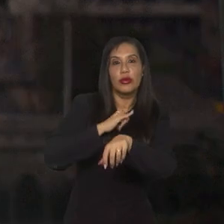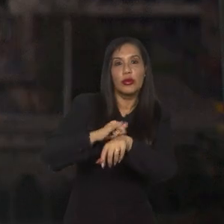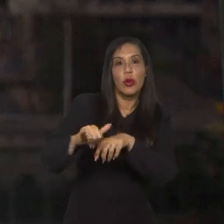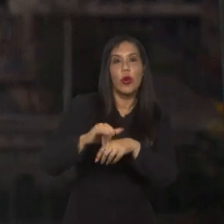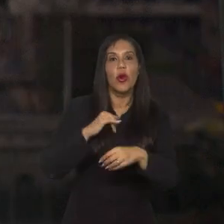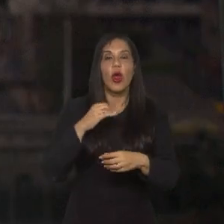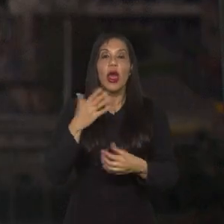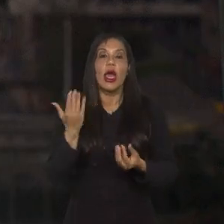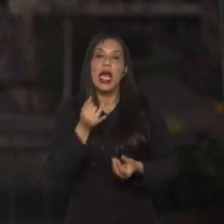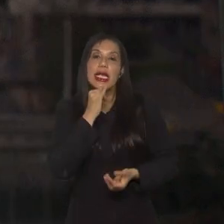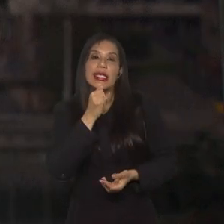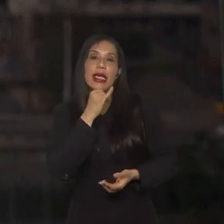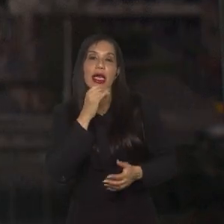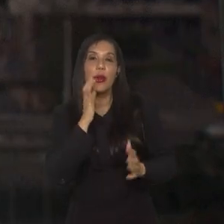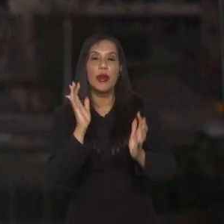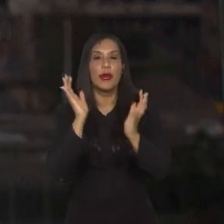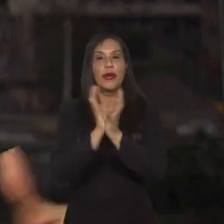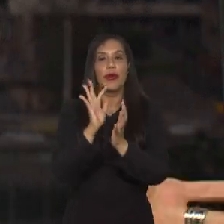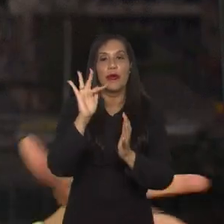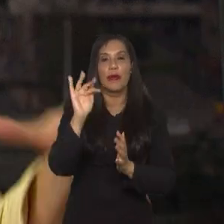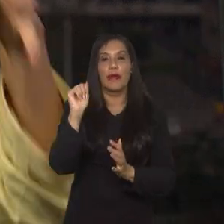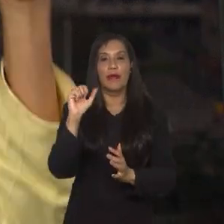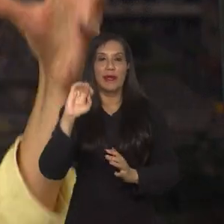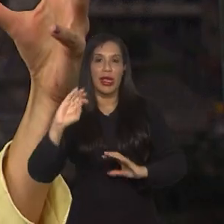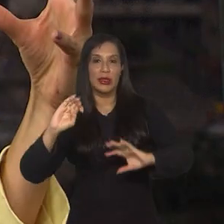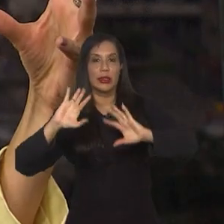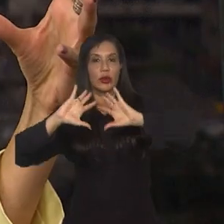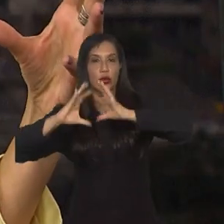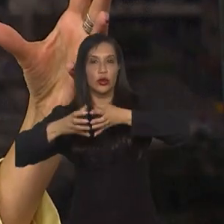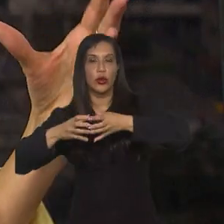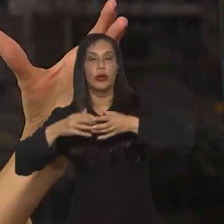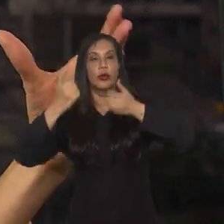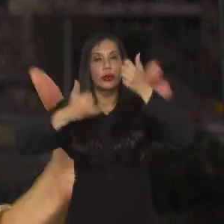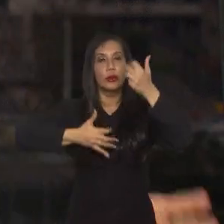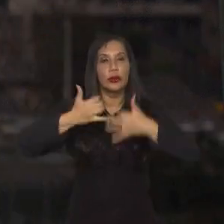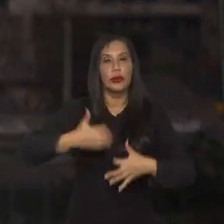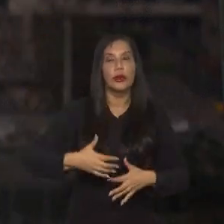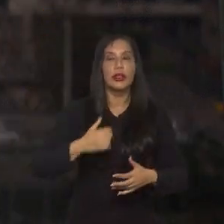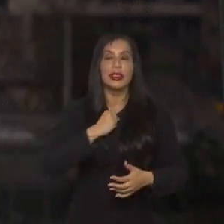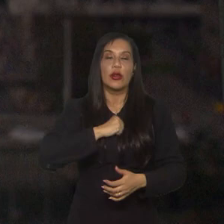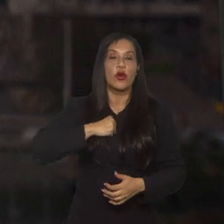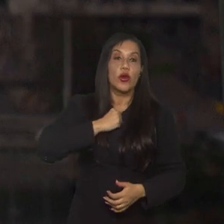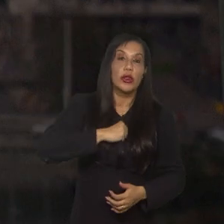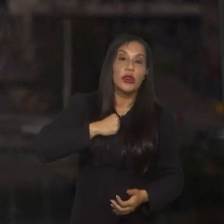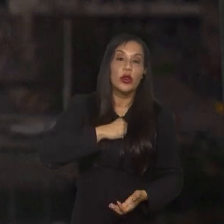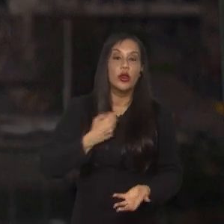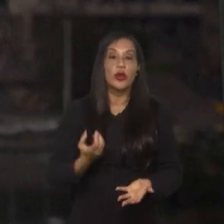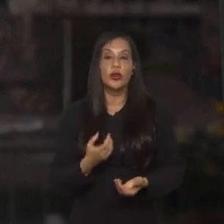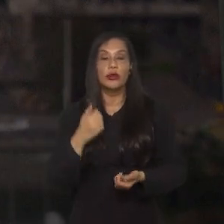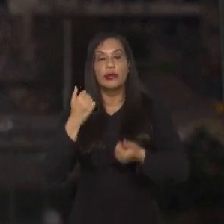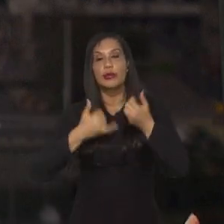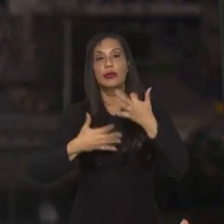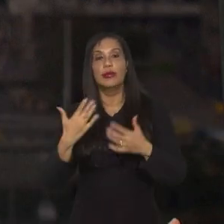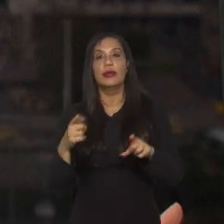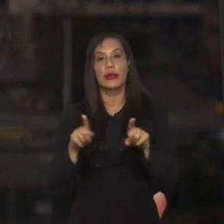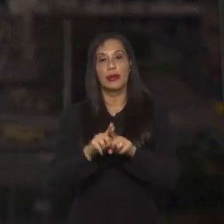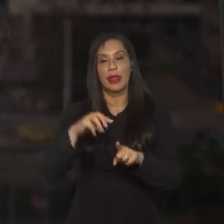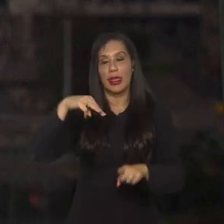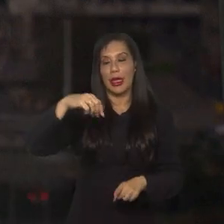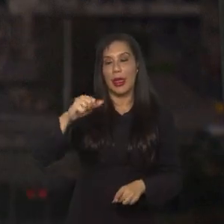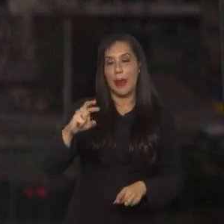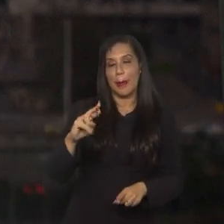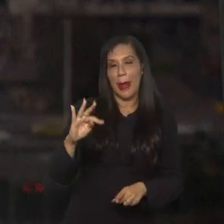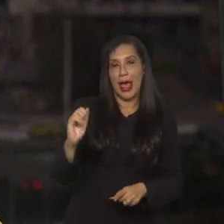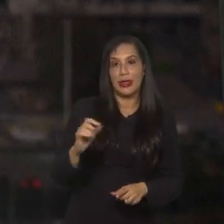a gente chega logo na fase de grupos, eu queria ainda, na parte de saudosismo, a gente tem que falar da Marta, né gente?